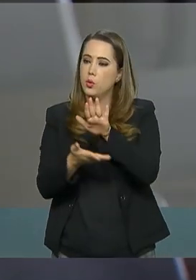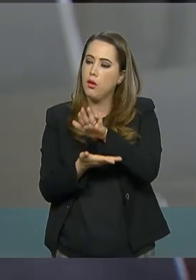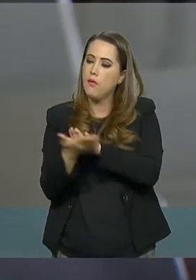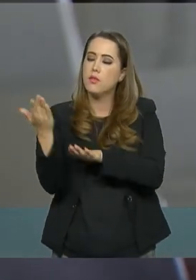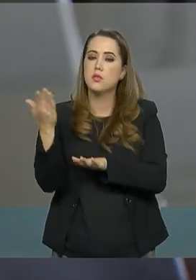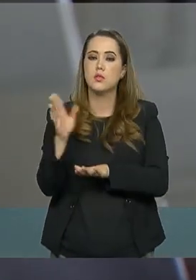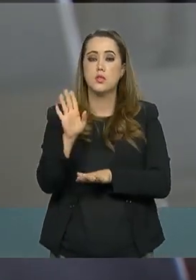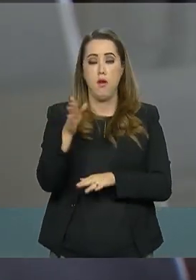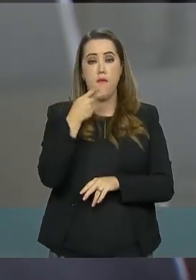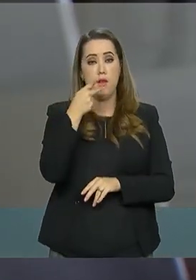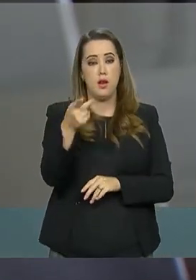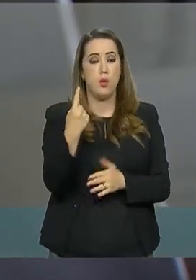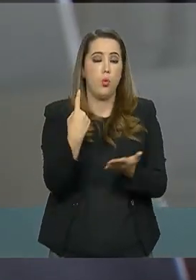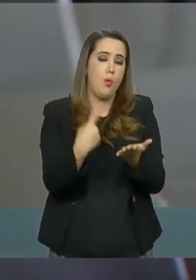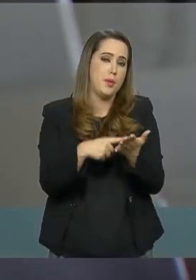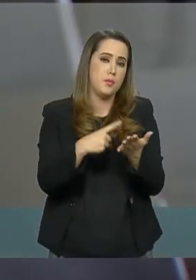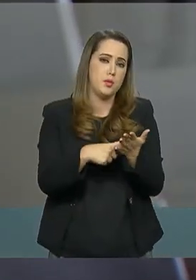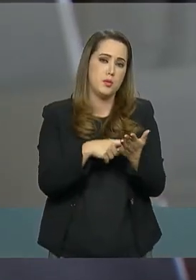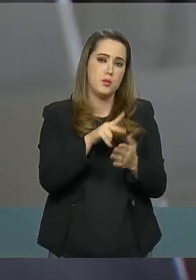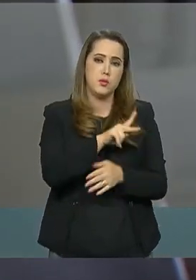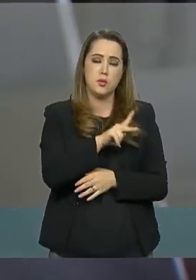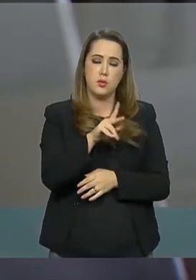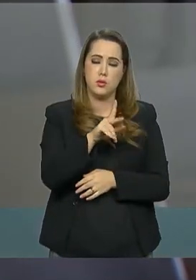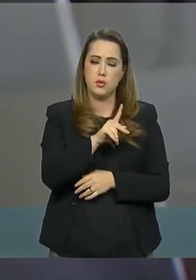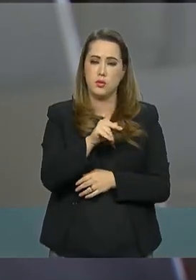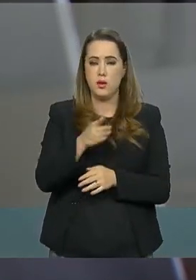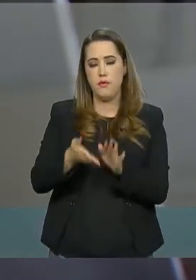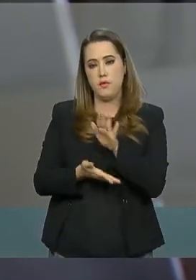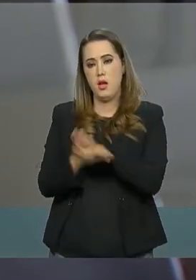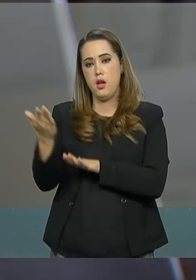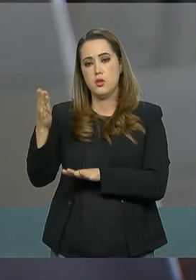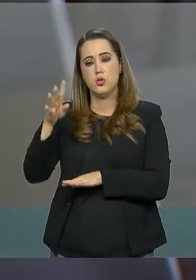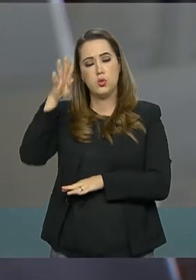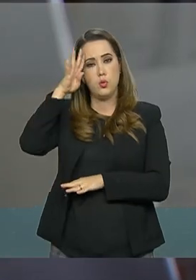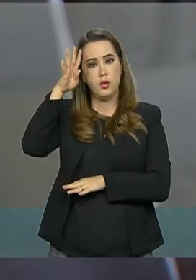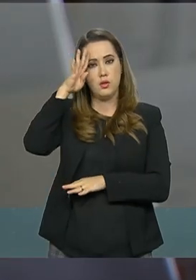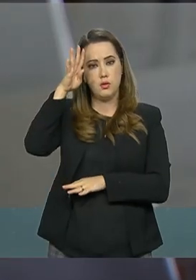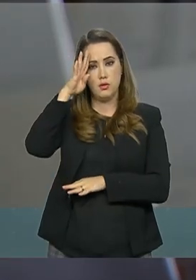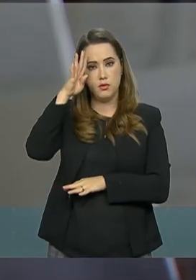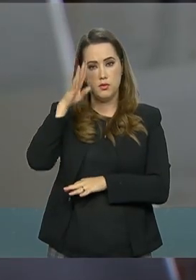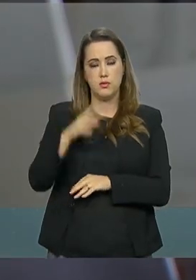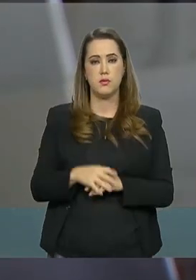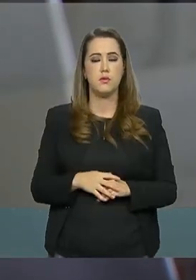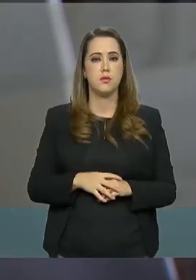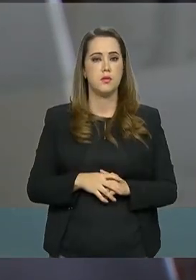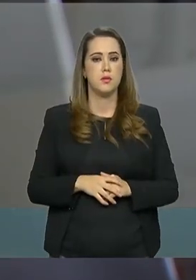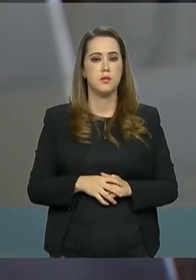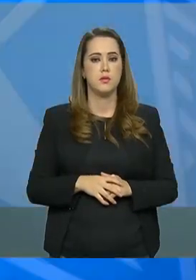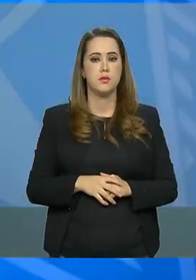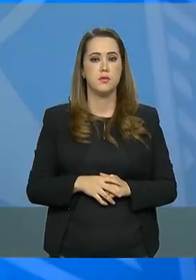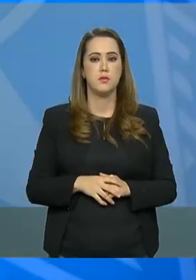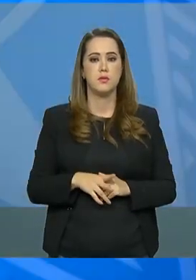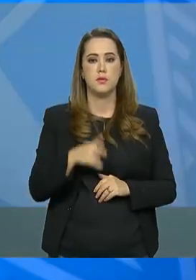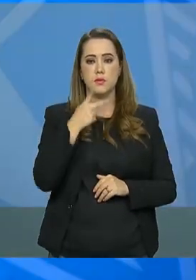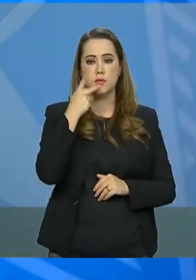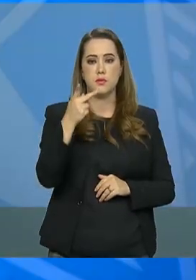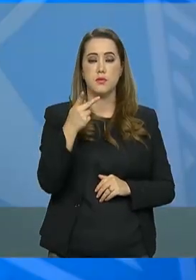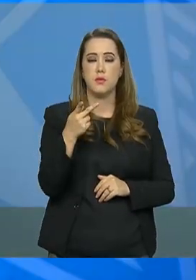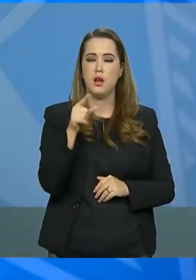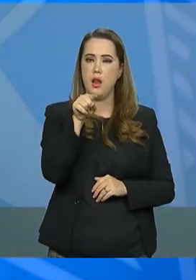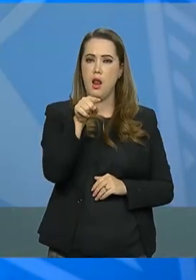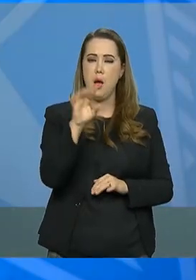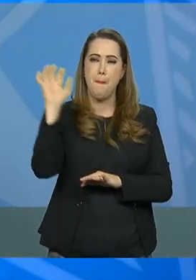para adiantar um pouco a pauta da viagem dele quarta-feira para Aragarças? Meio ambiente, você quer falar.